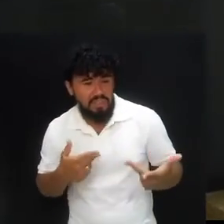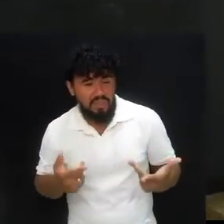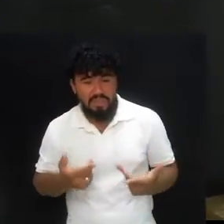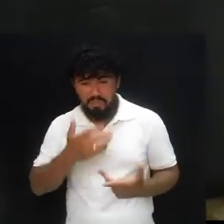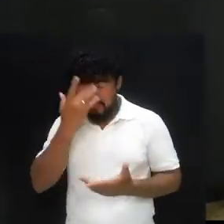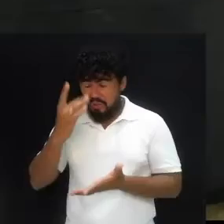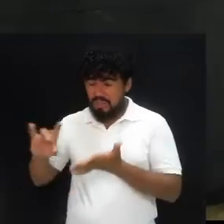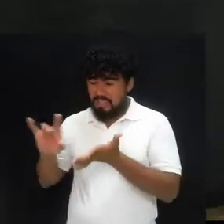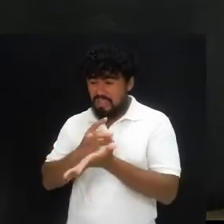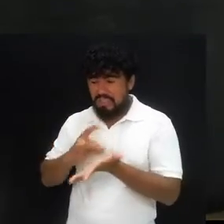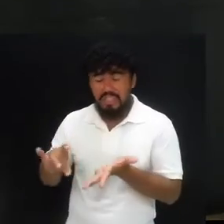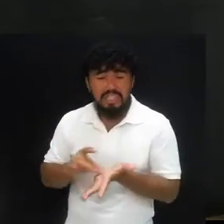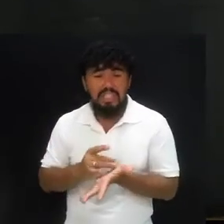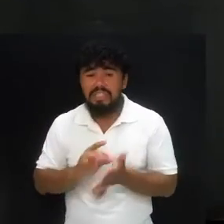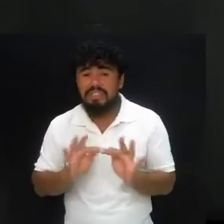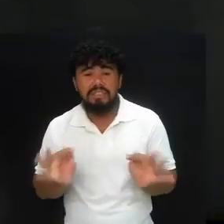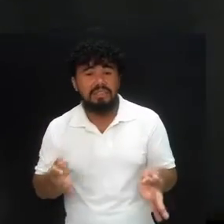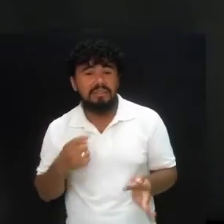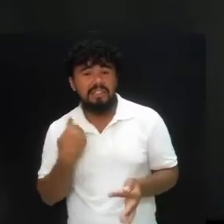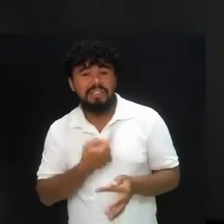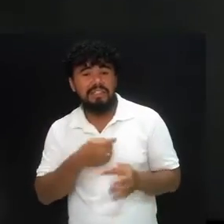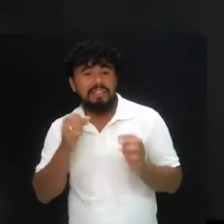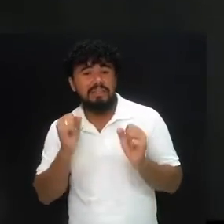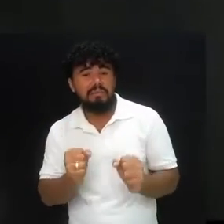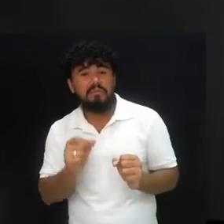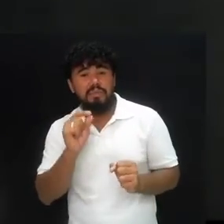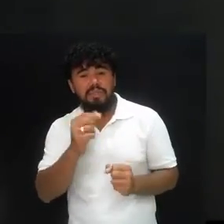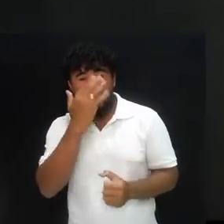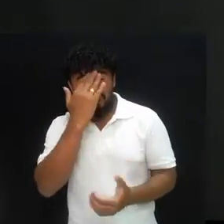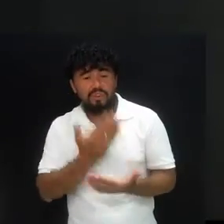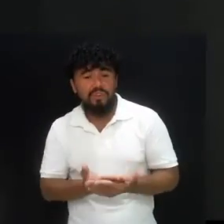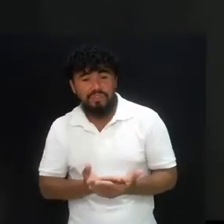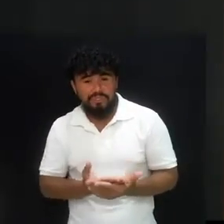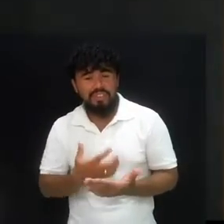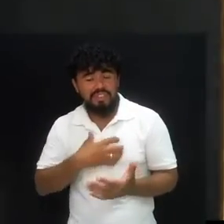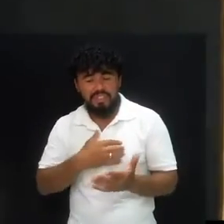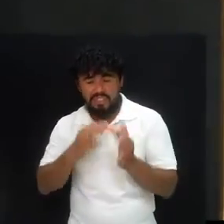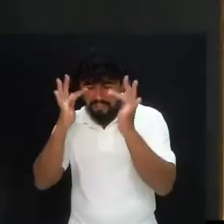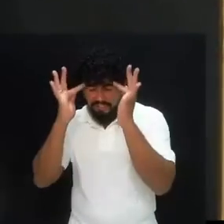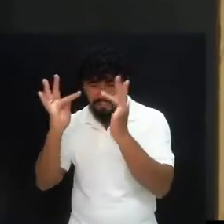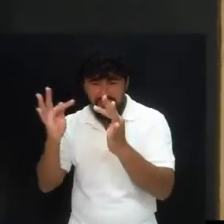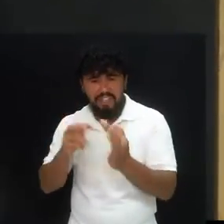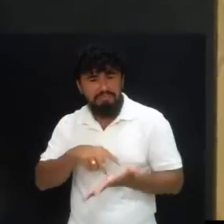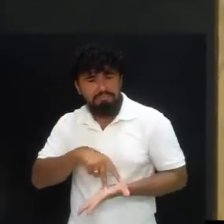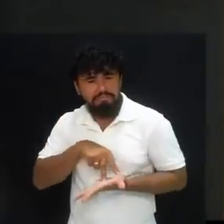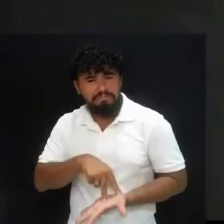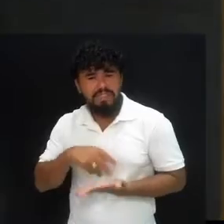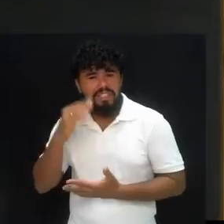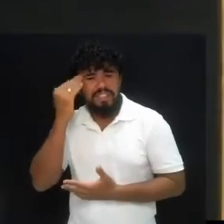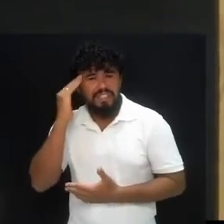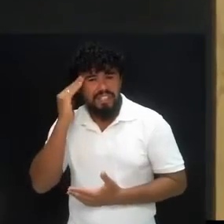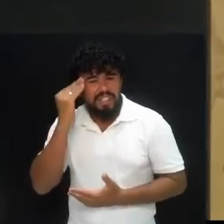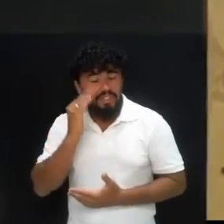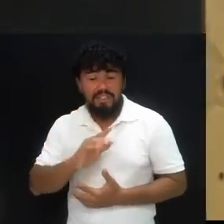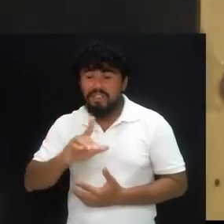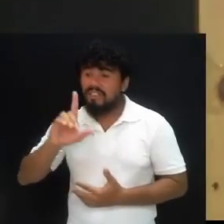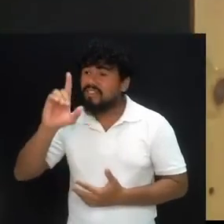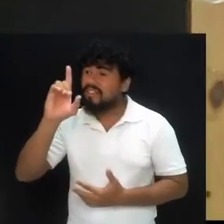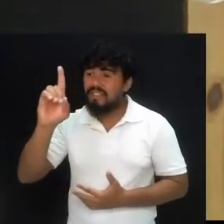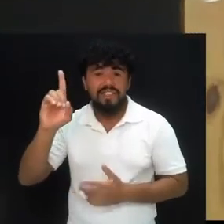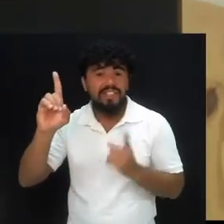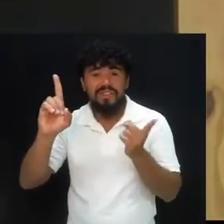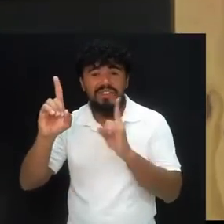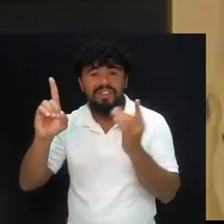da vida, simplesmente para que nós possamos confiar, ser fiel, permanecer e entender que Deus